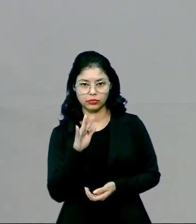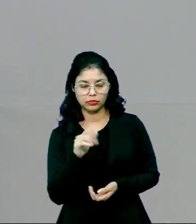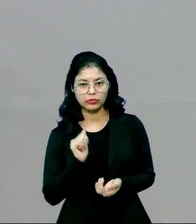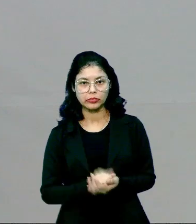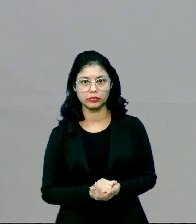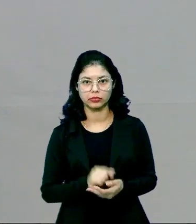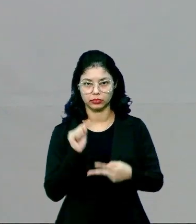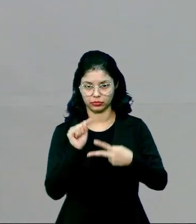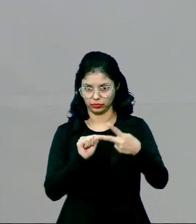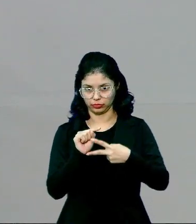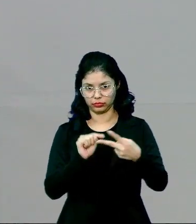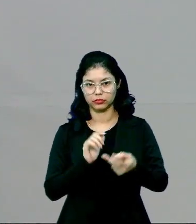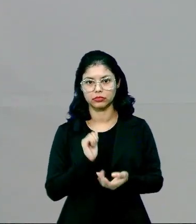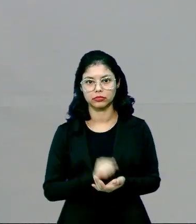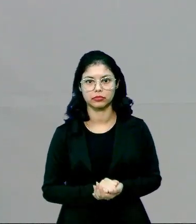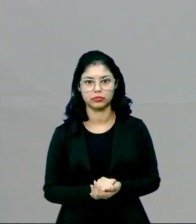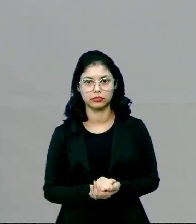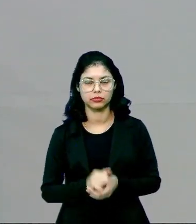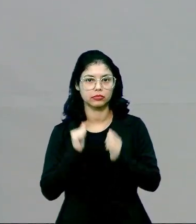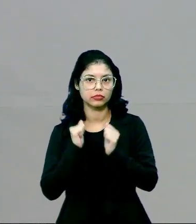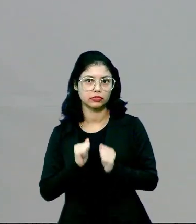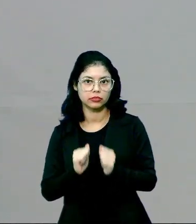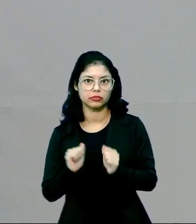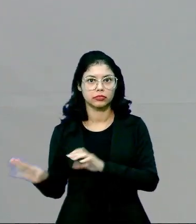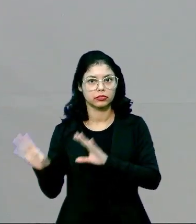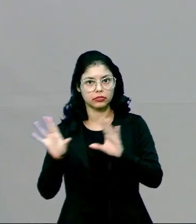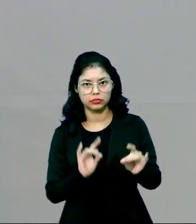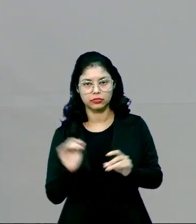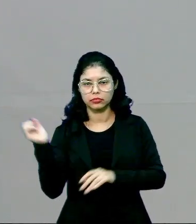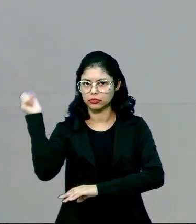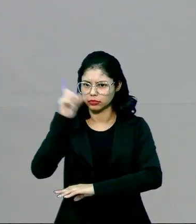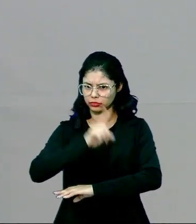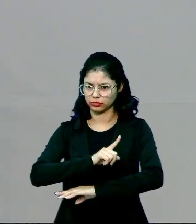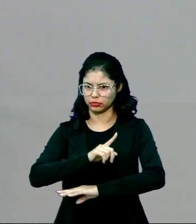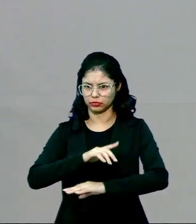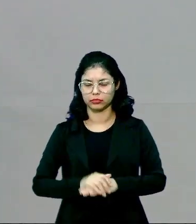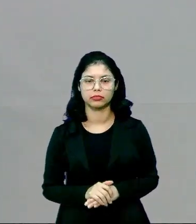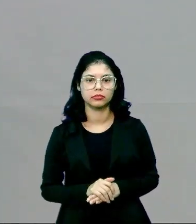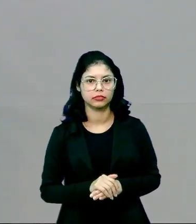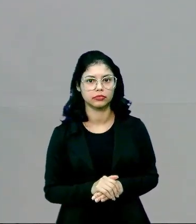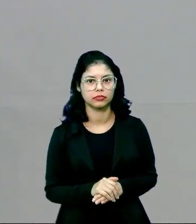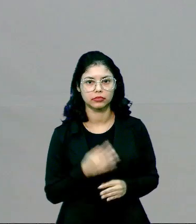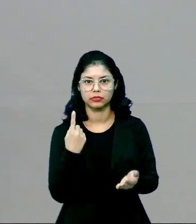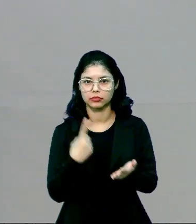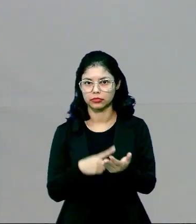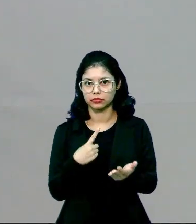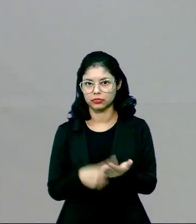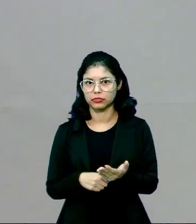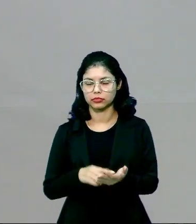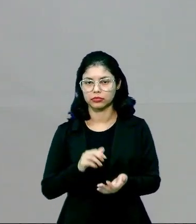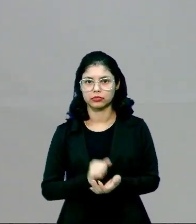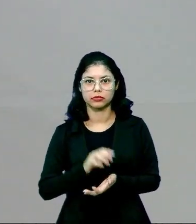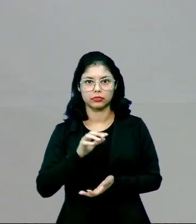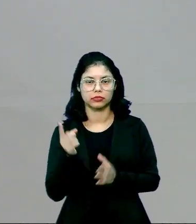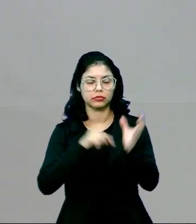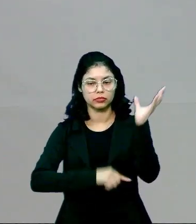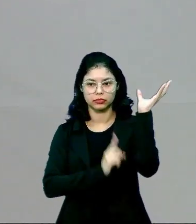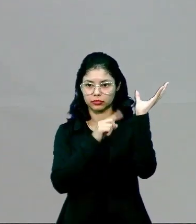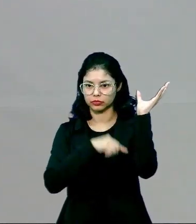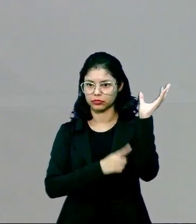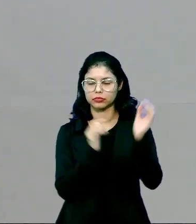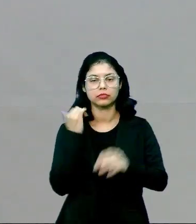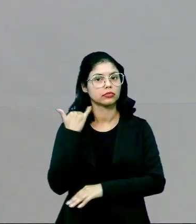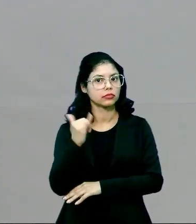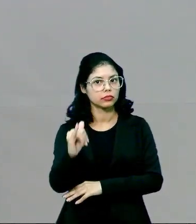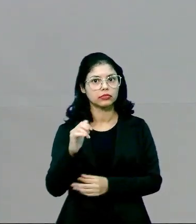ser de dois tipos. Pode ser através da luz, que é considerado fotossíntese, e através da